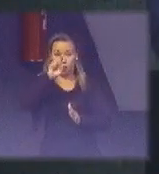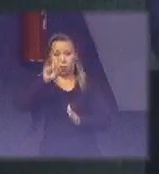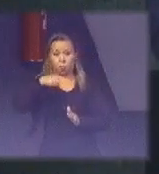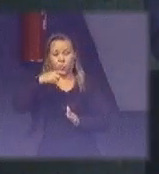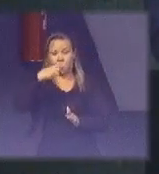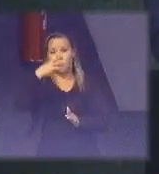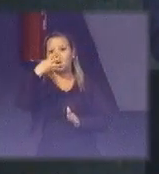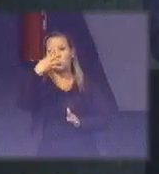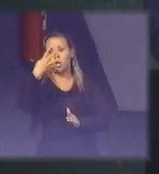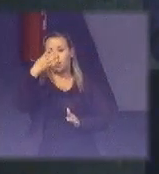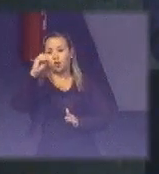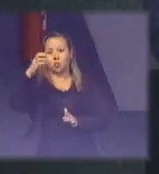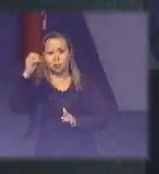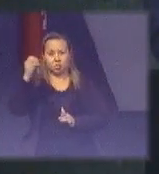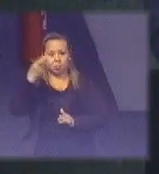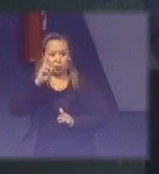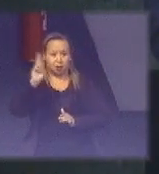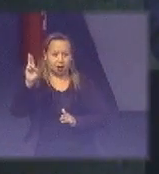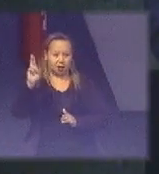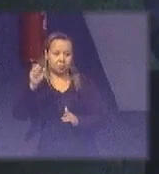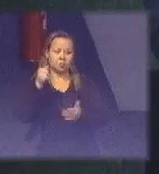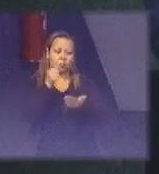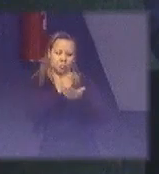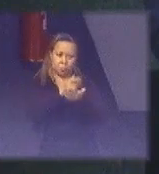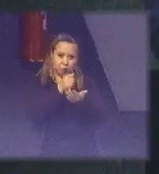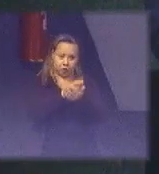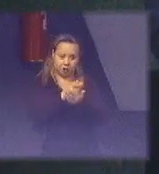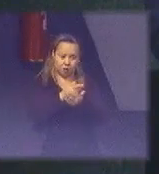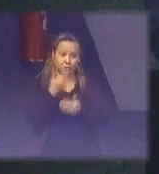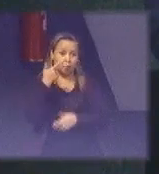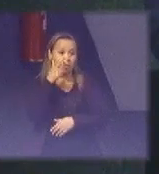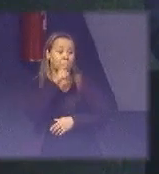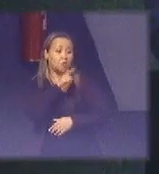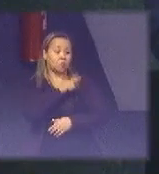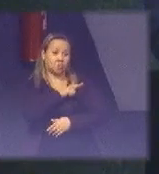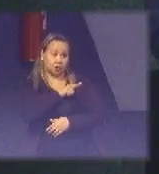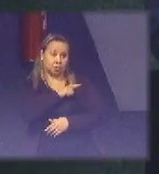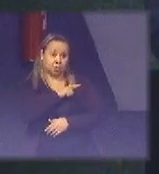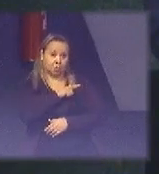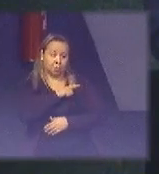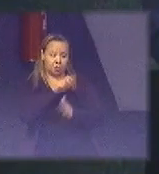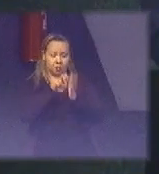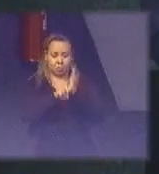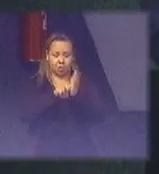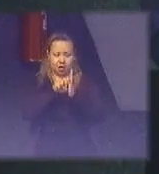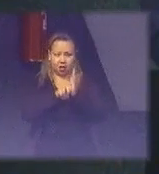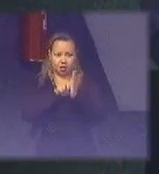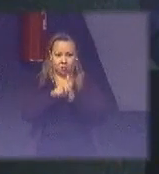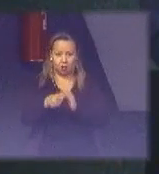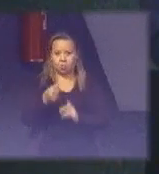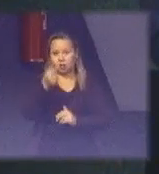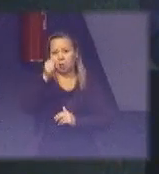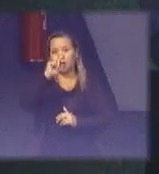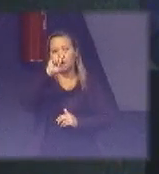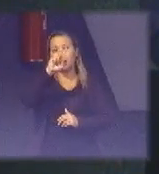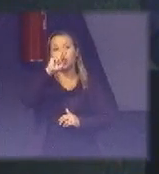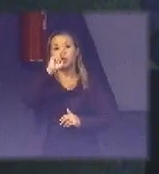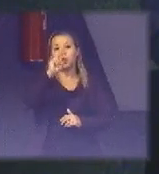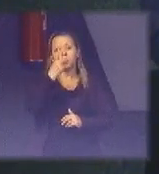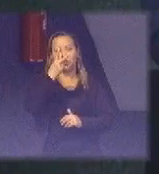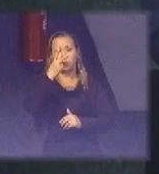Quando essa cadeira é vendida, quando ela é adquirida pelo Entre Rodas, ela custa R$ 2.700.